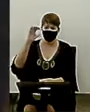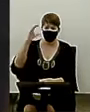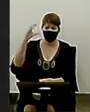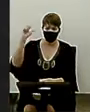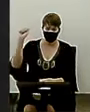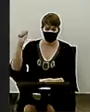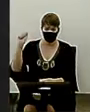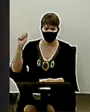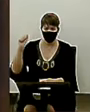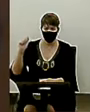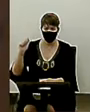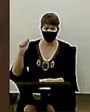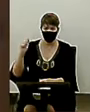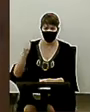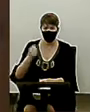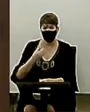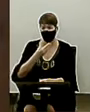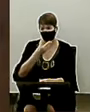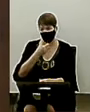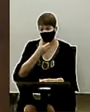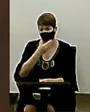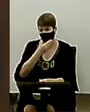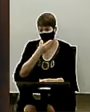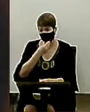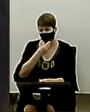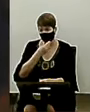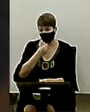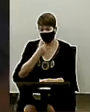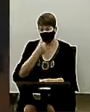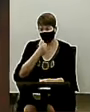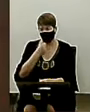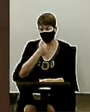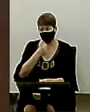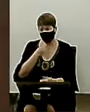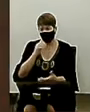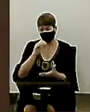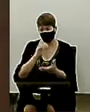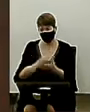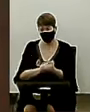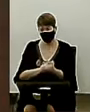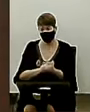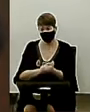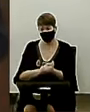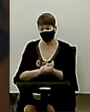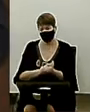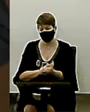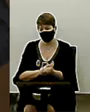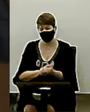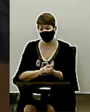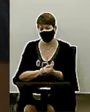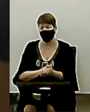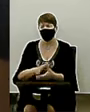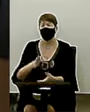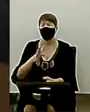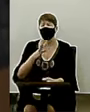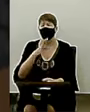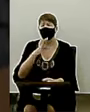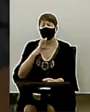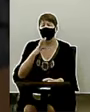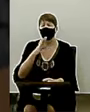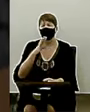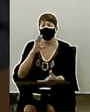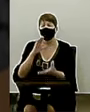em Séries que eu quero visitar, você quer ir comigo? E nós fomos. Foi quando eu conheci o Ricardo e a Rebeca e conheci o único